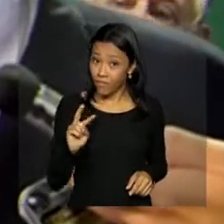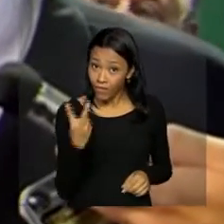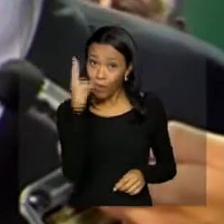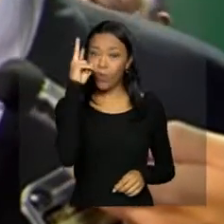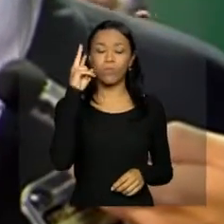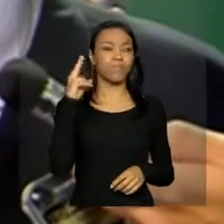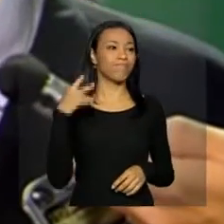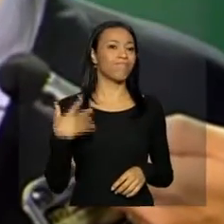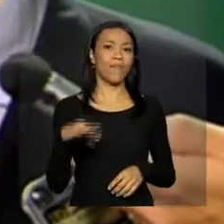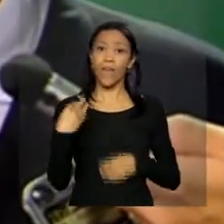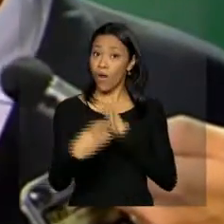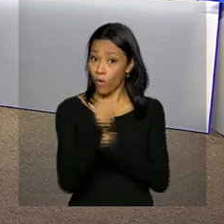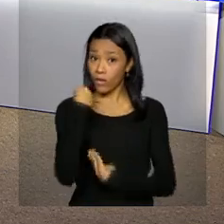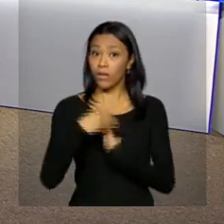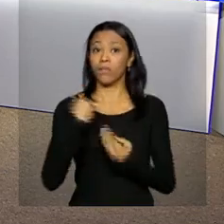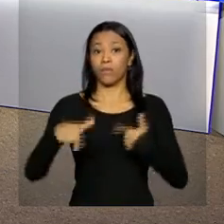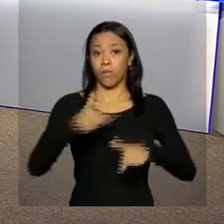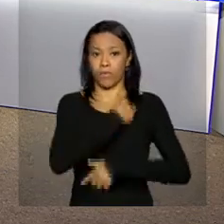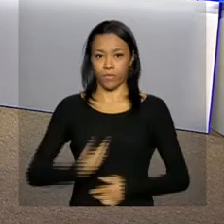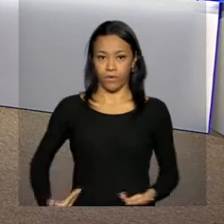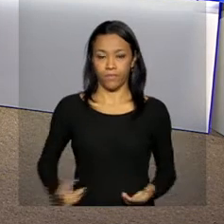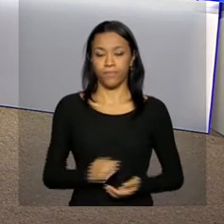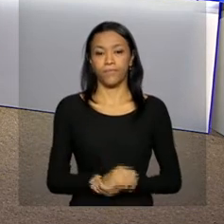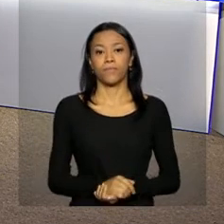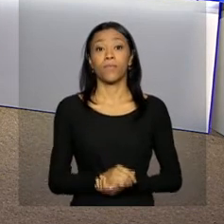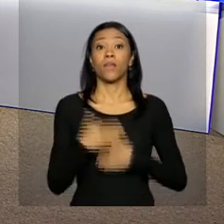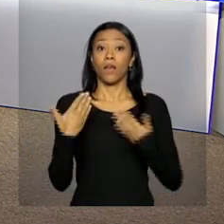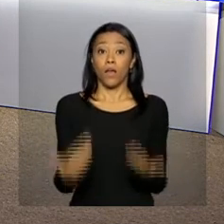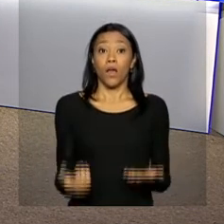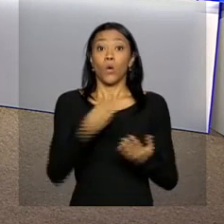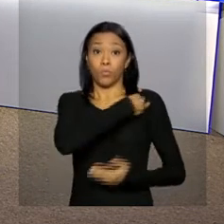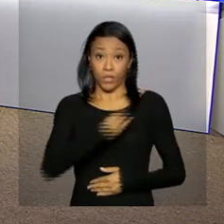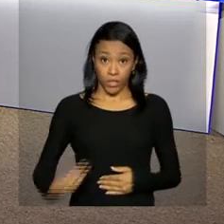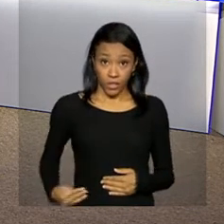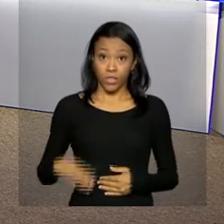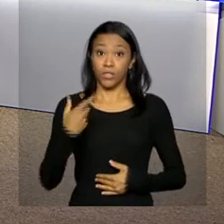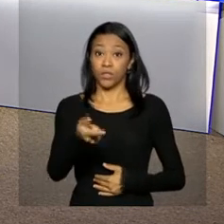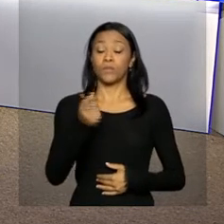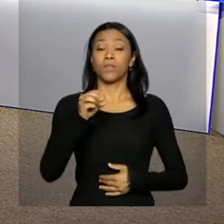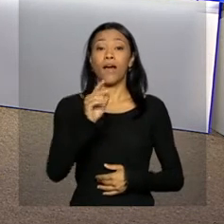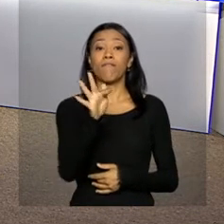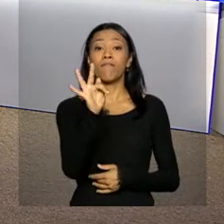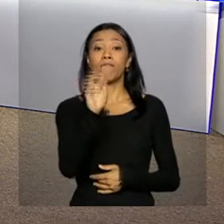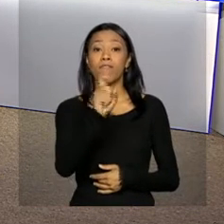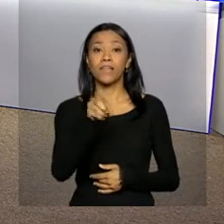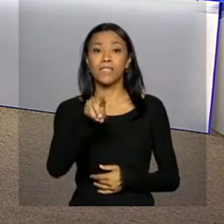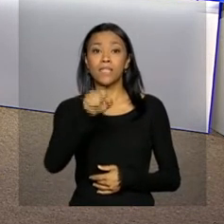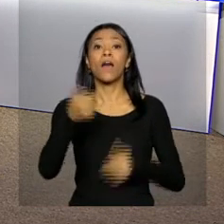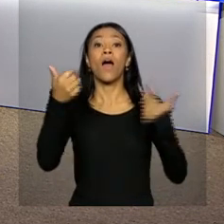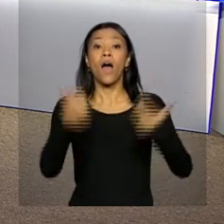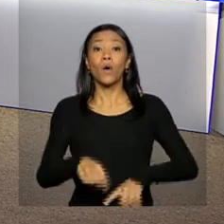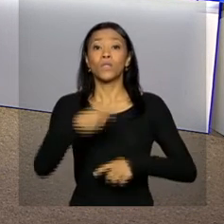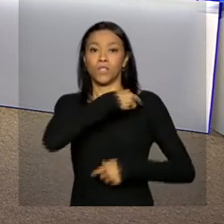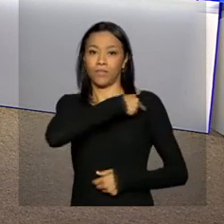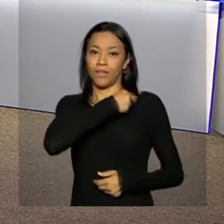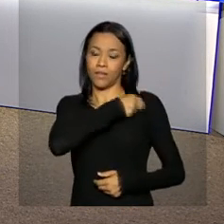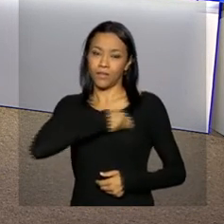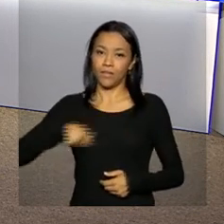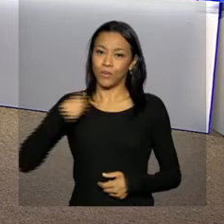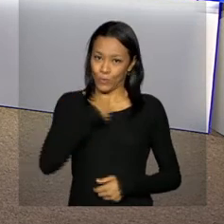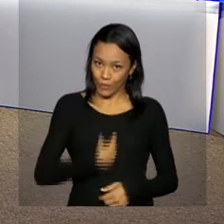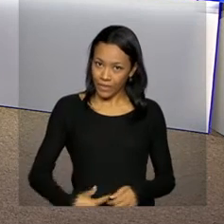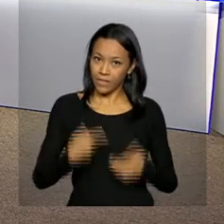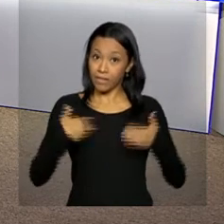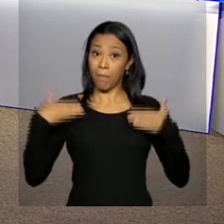orientam a ação do nosso governo. O ministro da Fazenda, Nelson Barbosa, está em Davos, na Suíça, para participar da